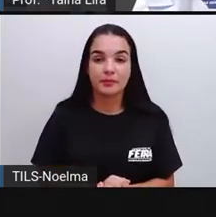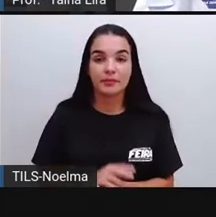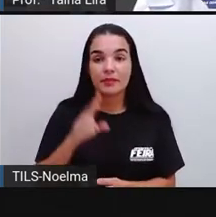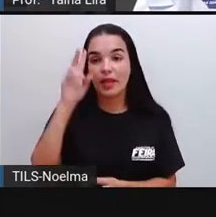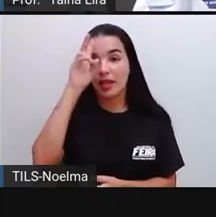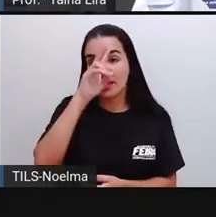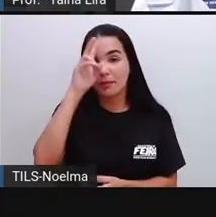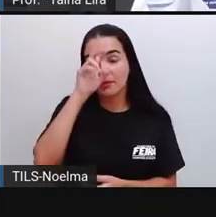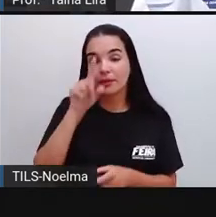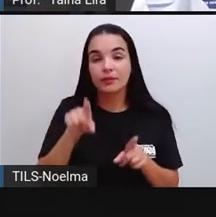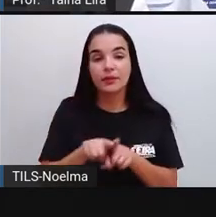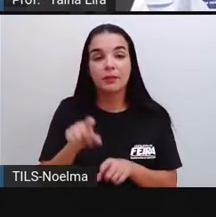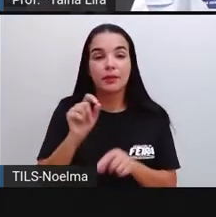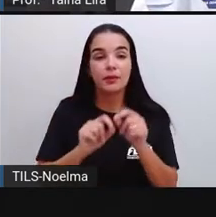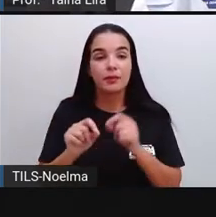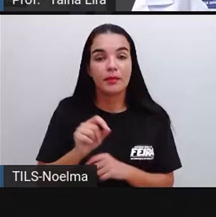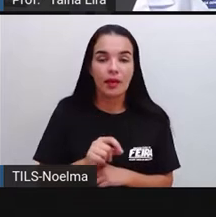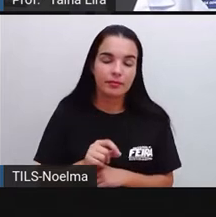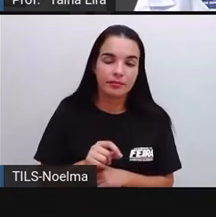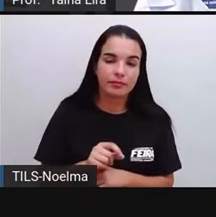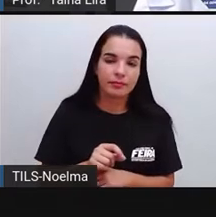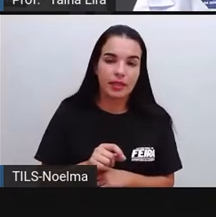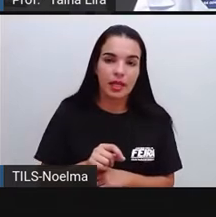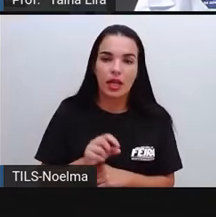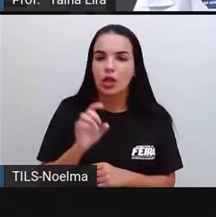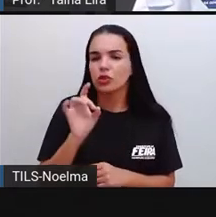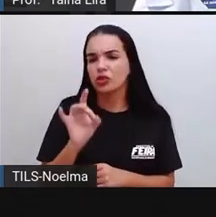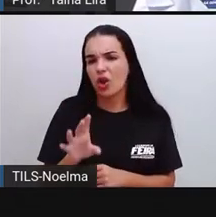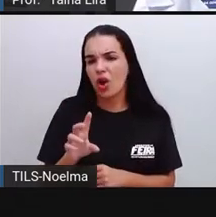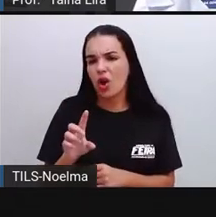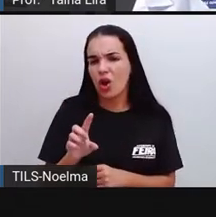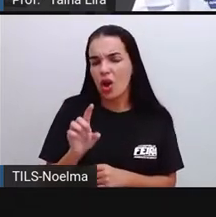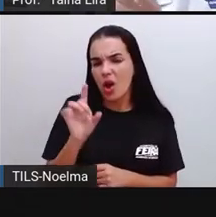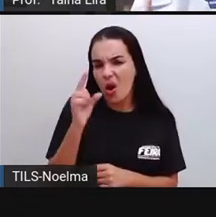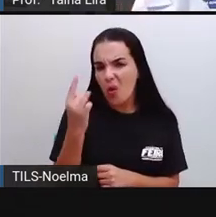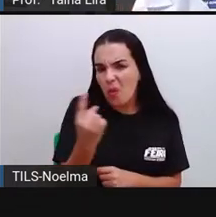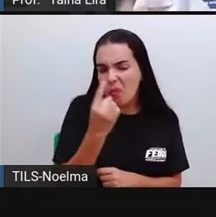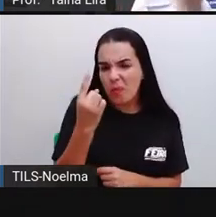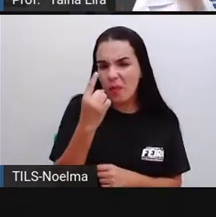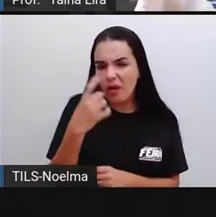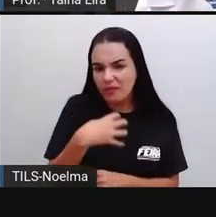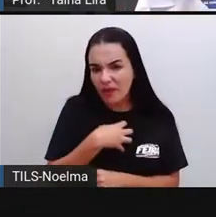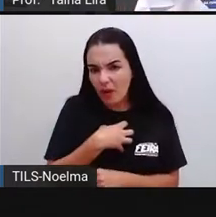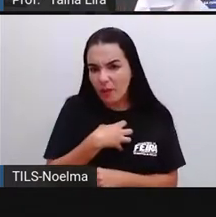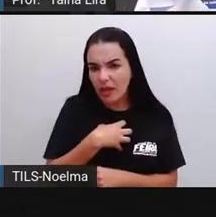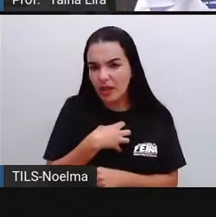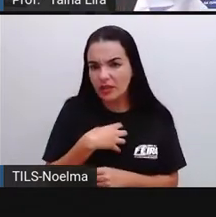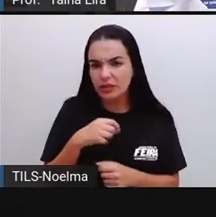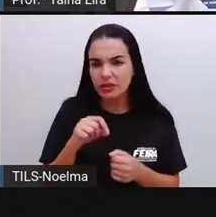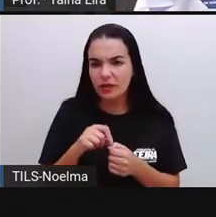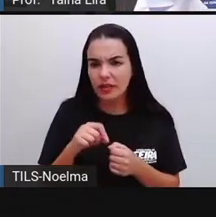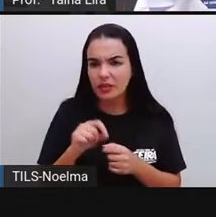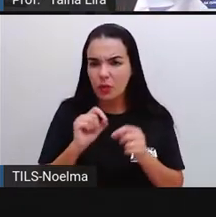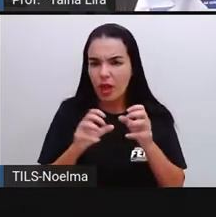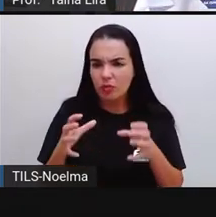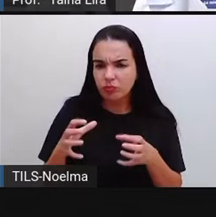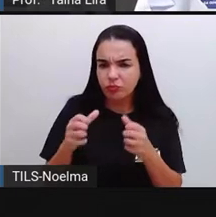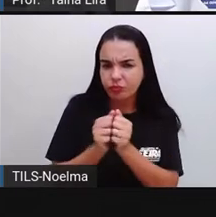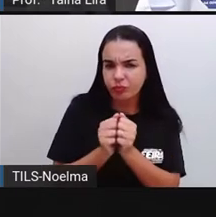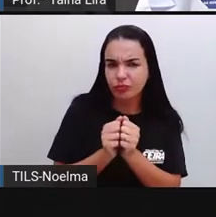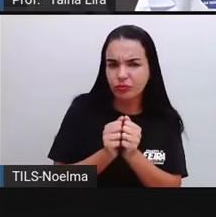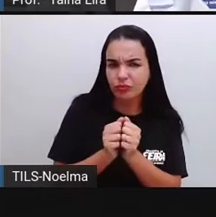vez que essas não são as únicas formas da gente compor ali o doze e o sete, tá bom, segundo ano?